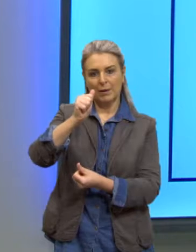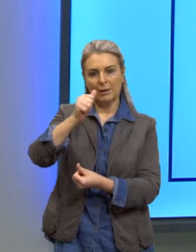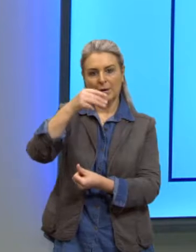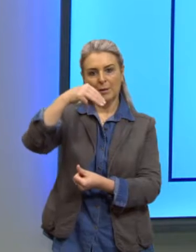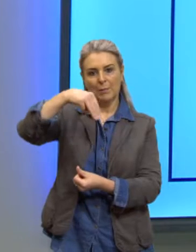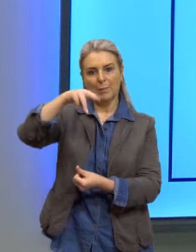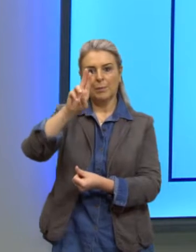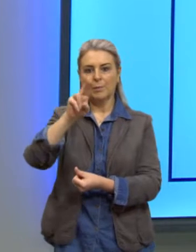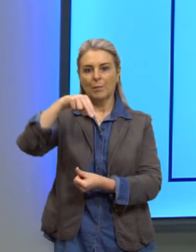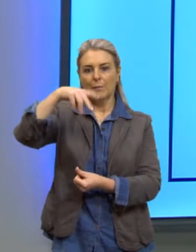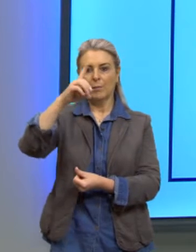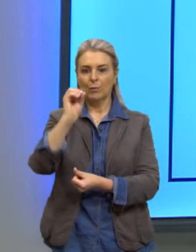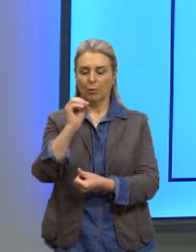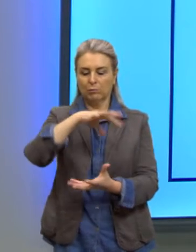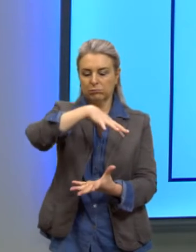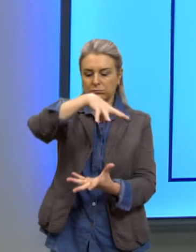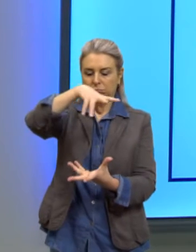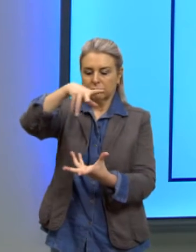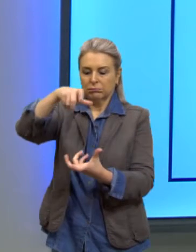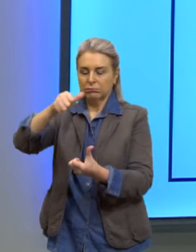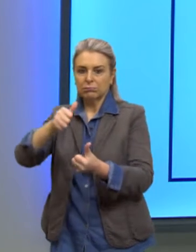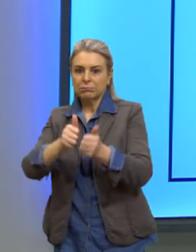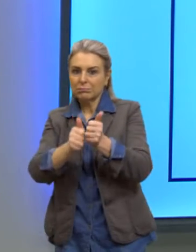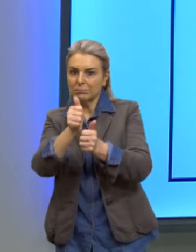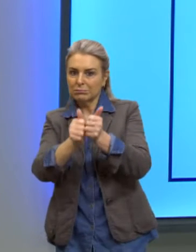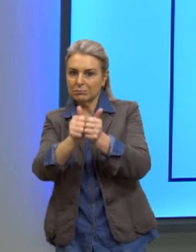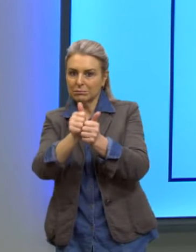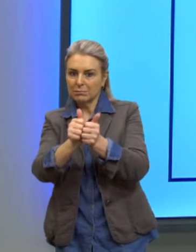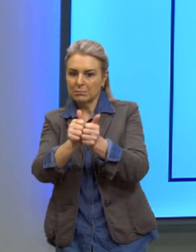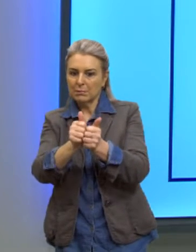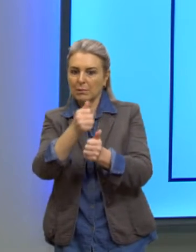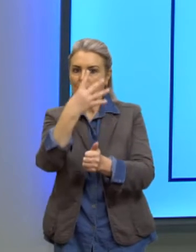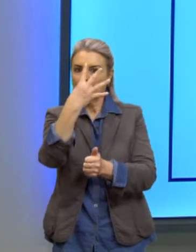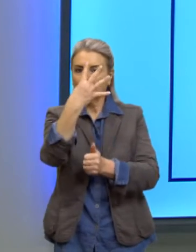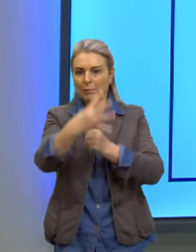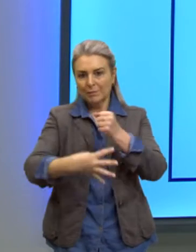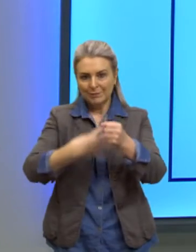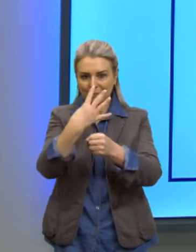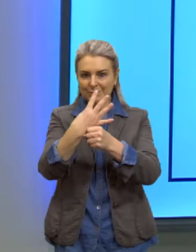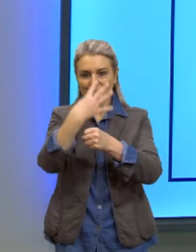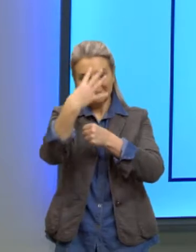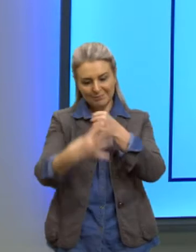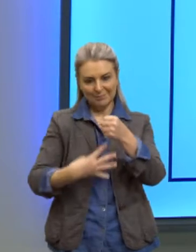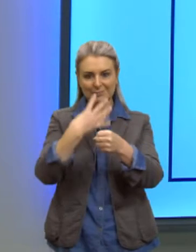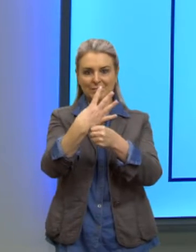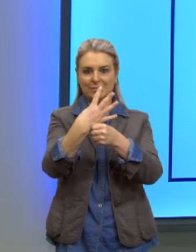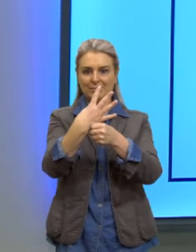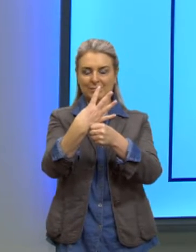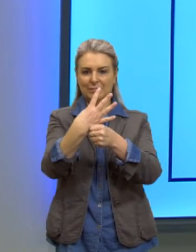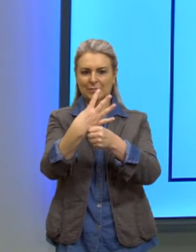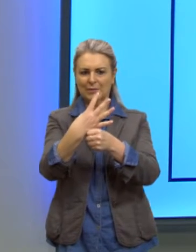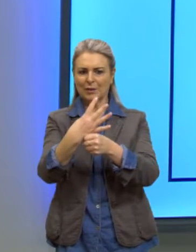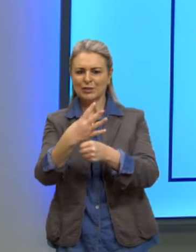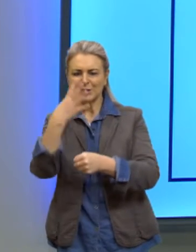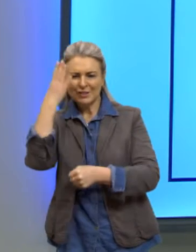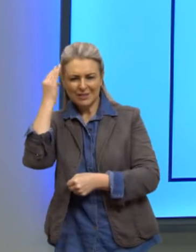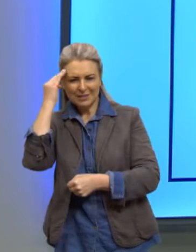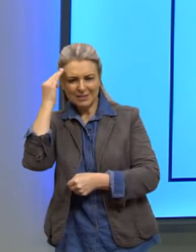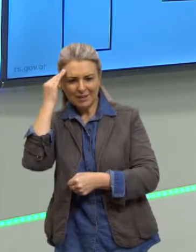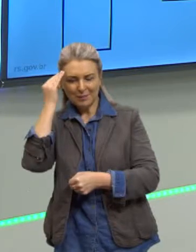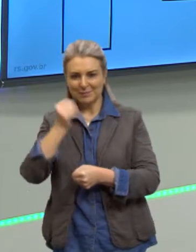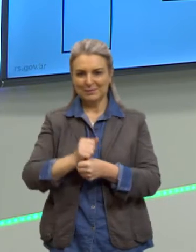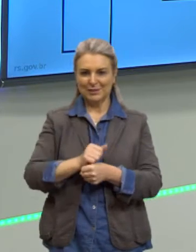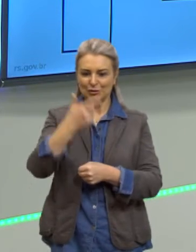A Copa do Mundo também acontece em uma sequência de quatro em quatro anos. Então, a gente consegue prever quando é que vai acontecer